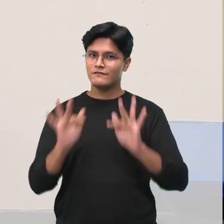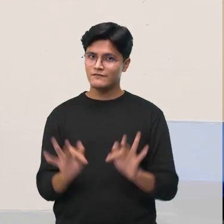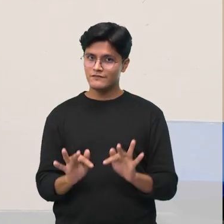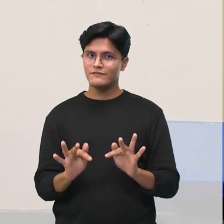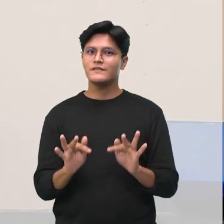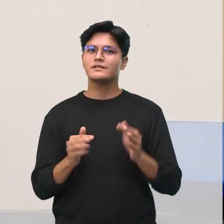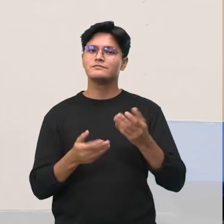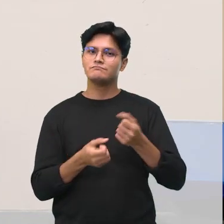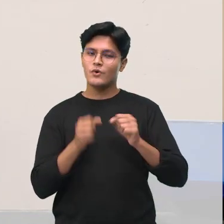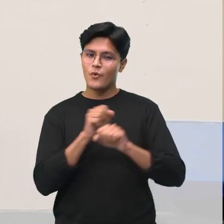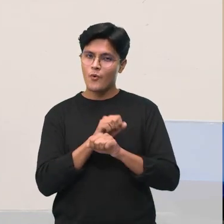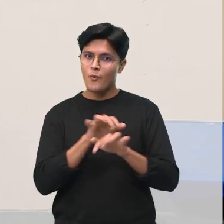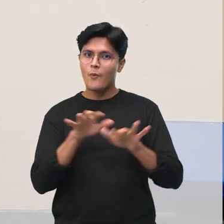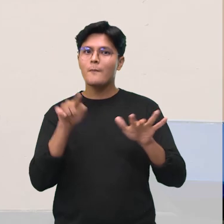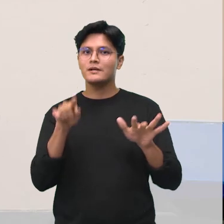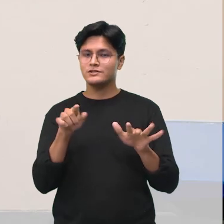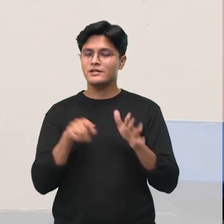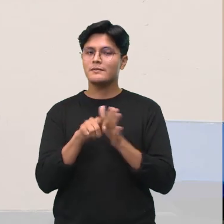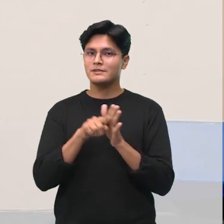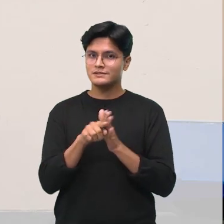a nossa pesquisa com a turma.